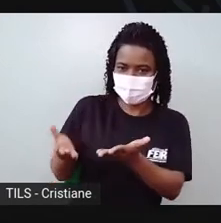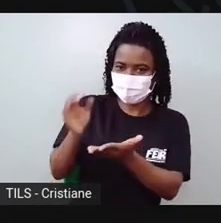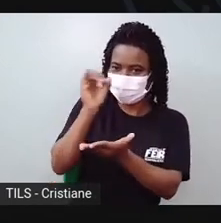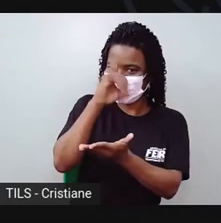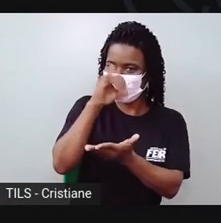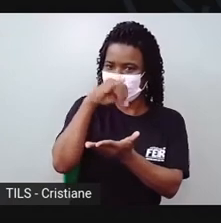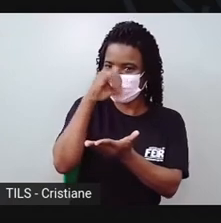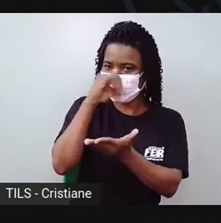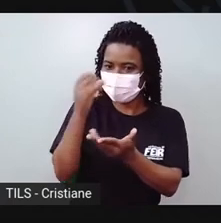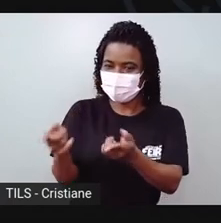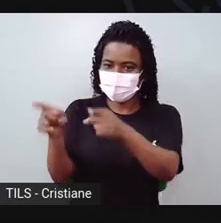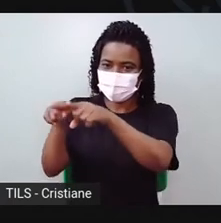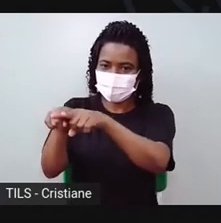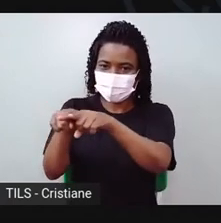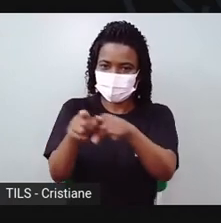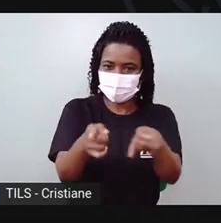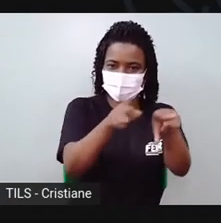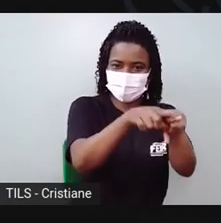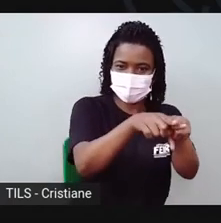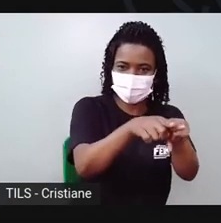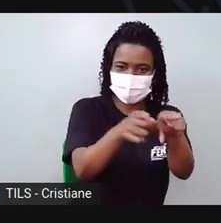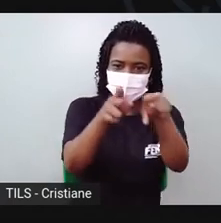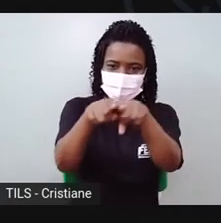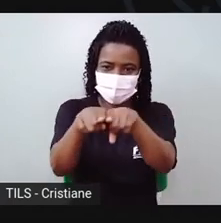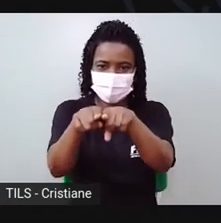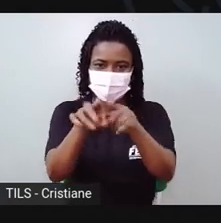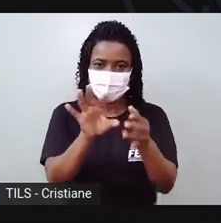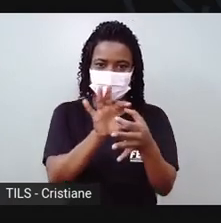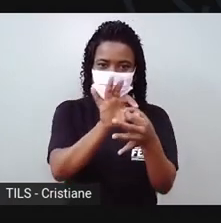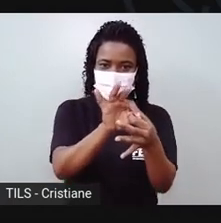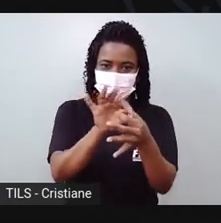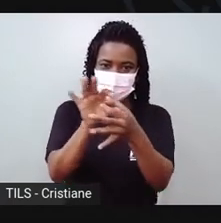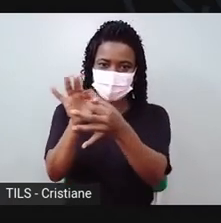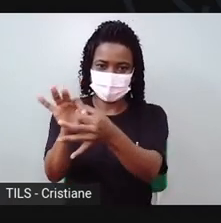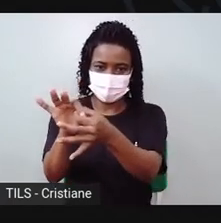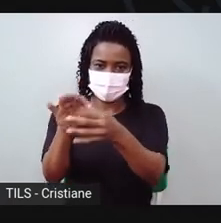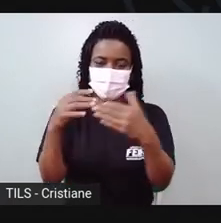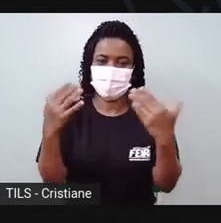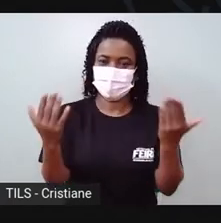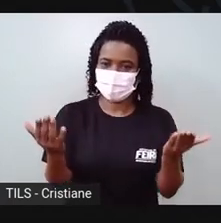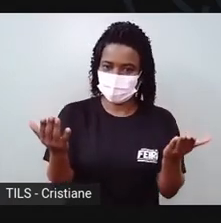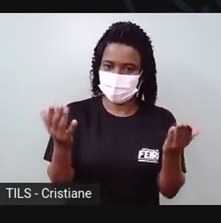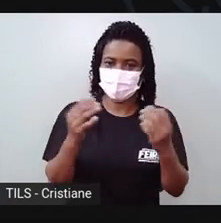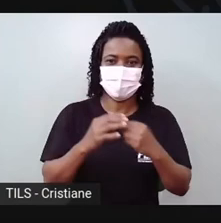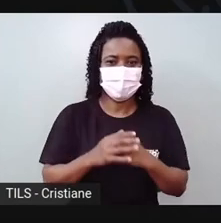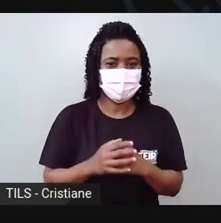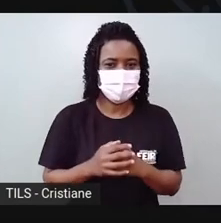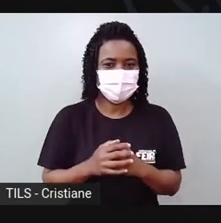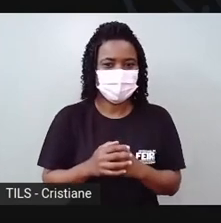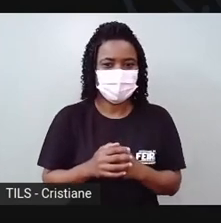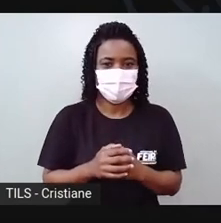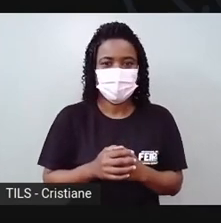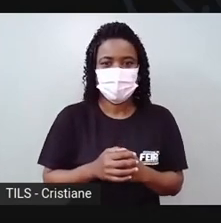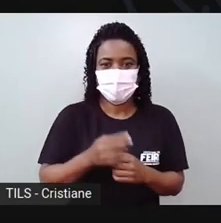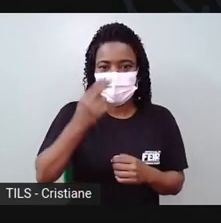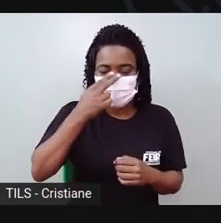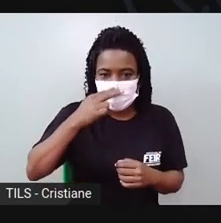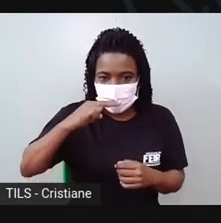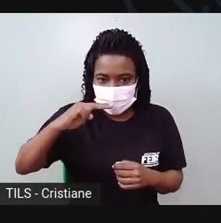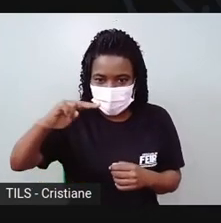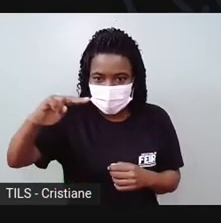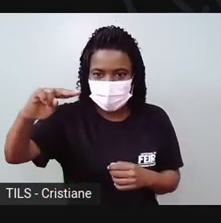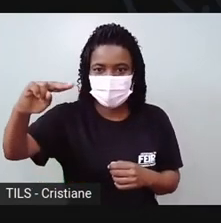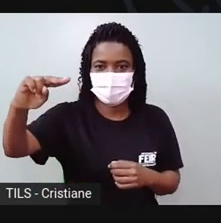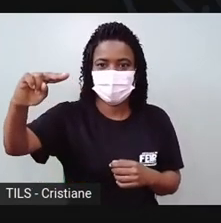Né? Ou a mãe e o filhinho. Vocês escolhem aí quem que vocês querem que seja. Aí tem o elefante, aqui tem a